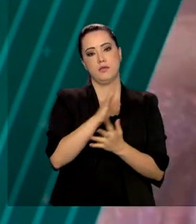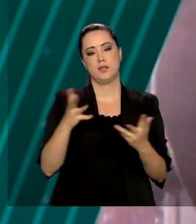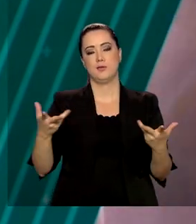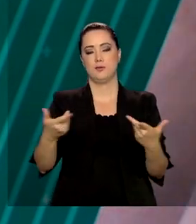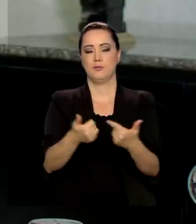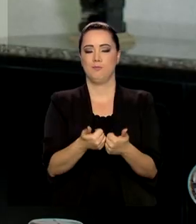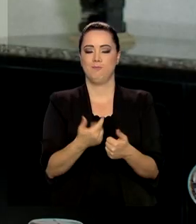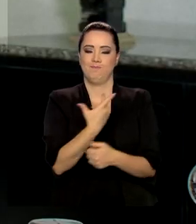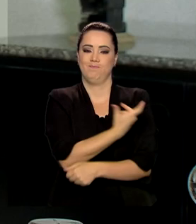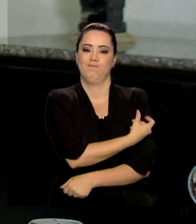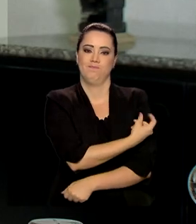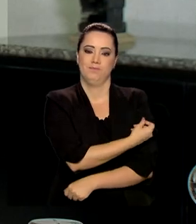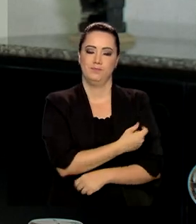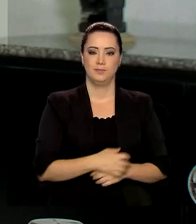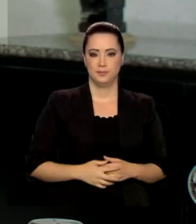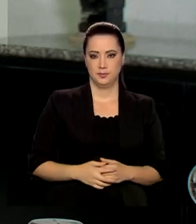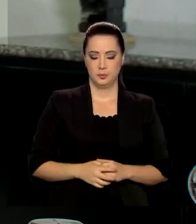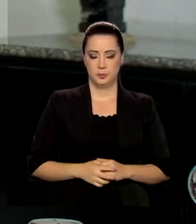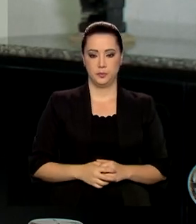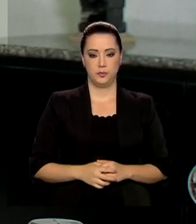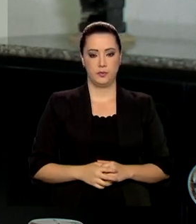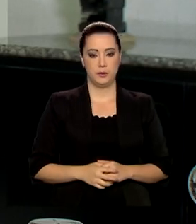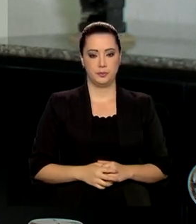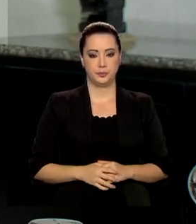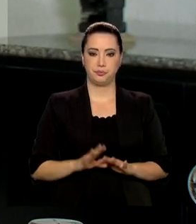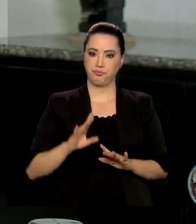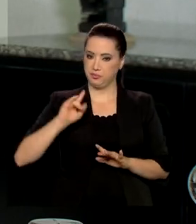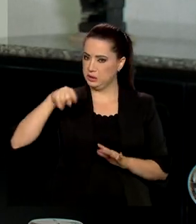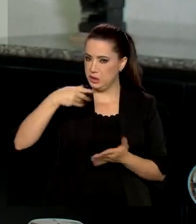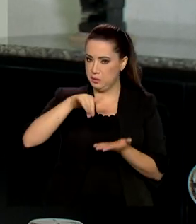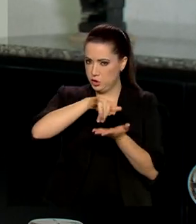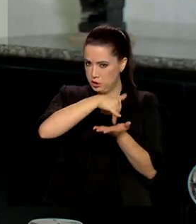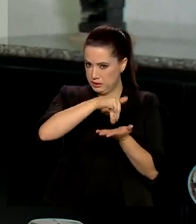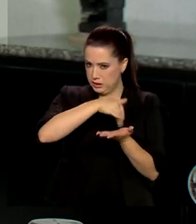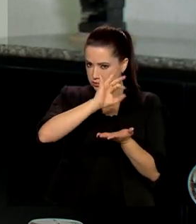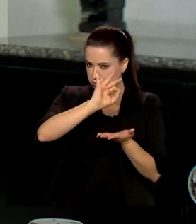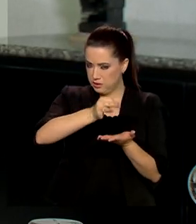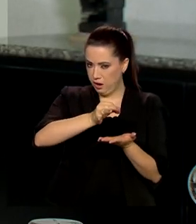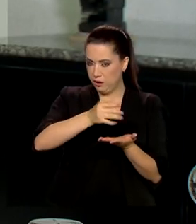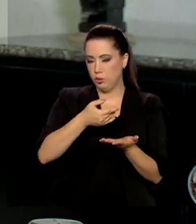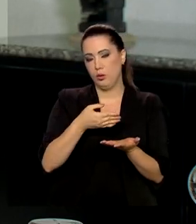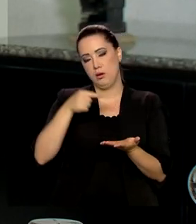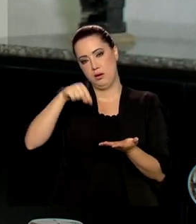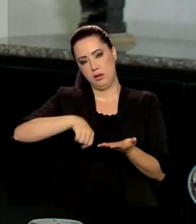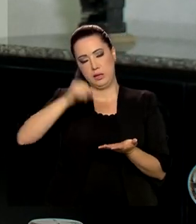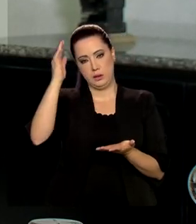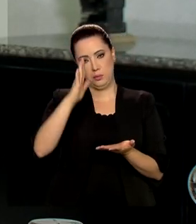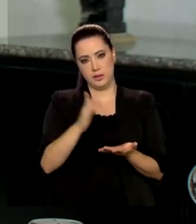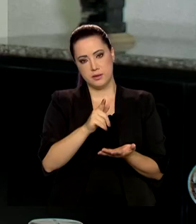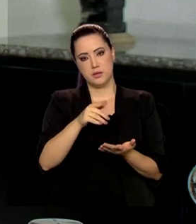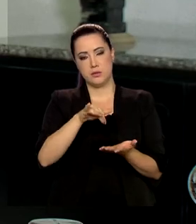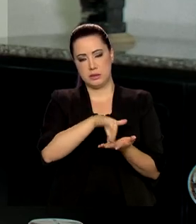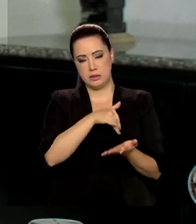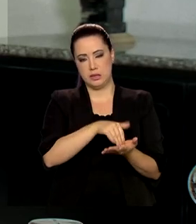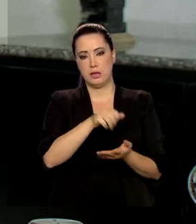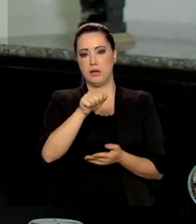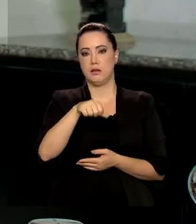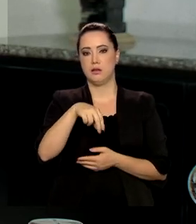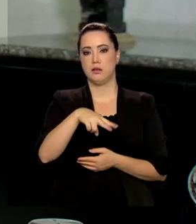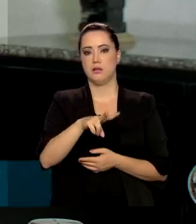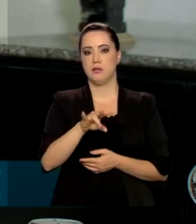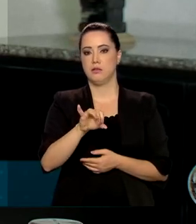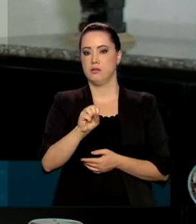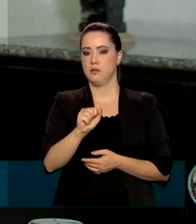Brasil. Uma vez registrada a vacina, no caso do Brasil na Anvisa, a gente pode